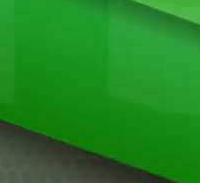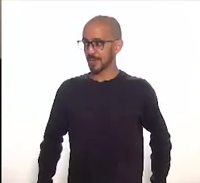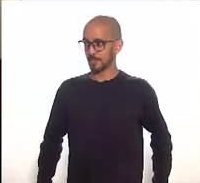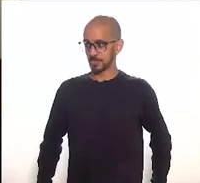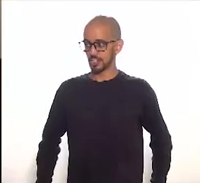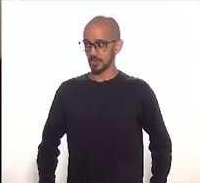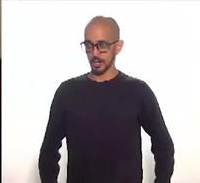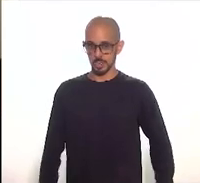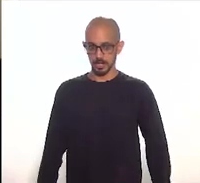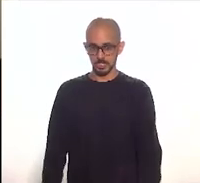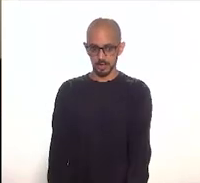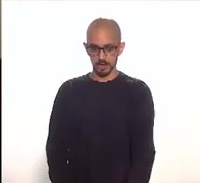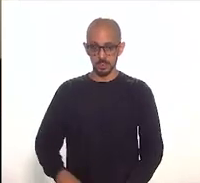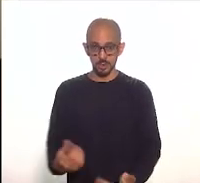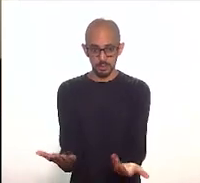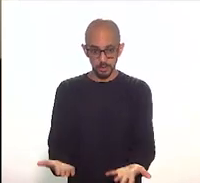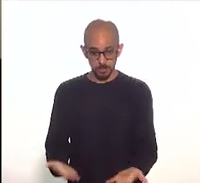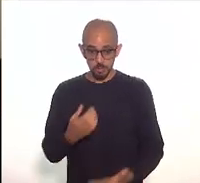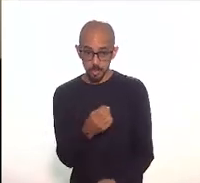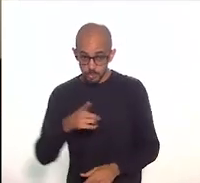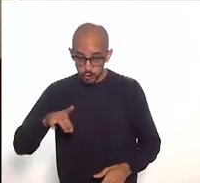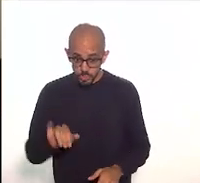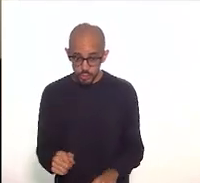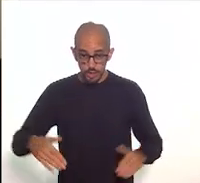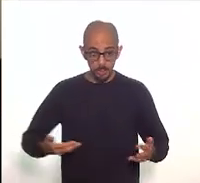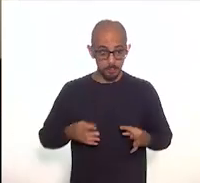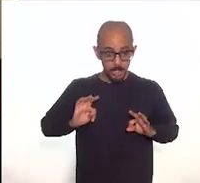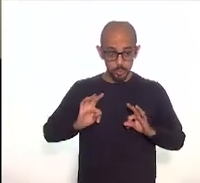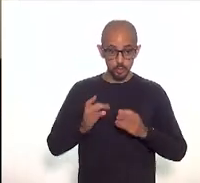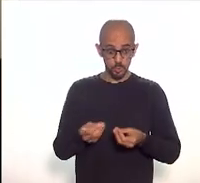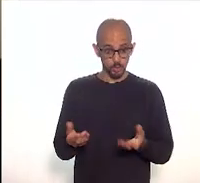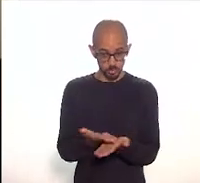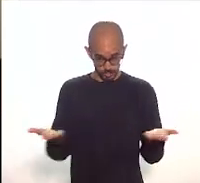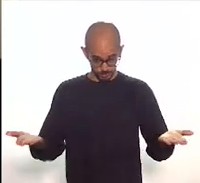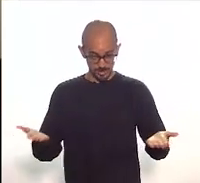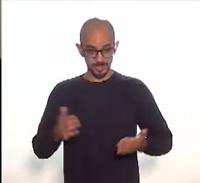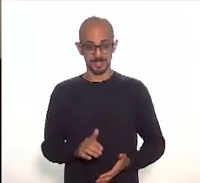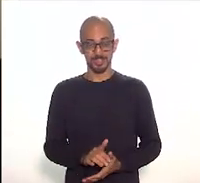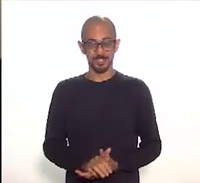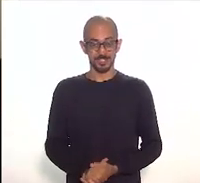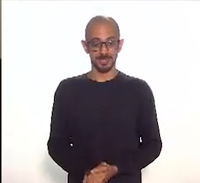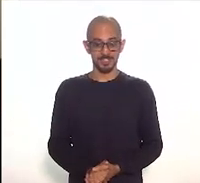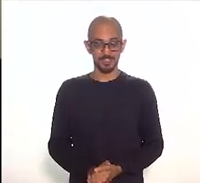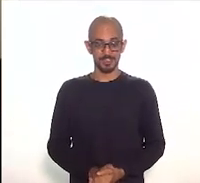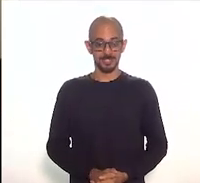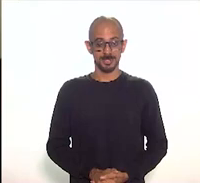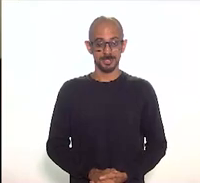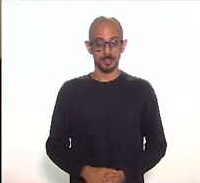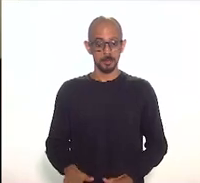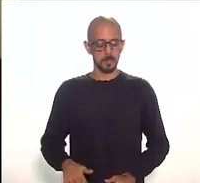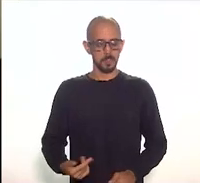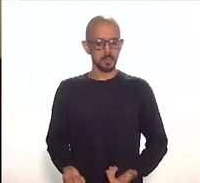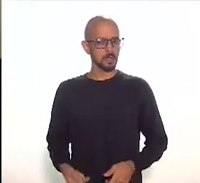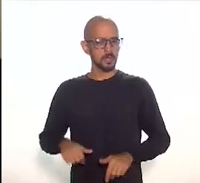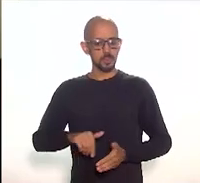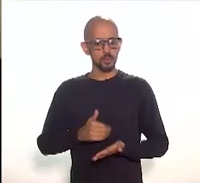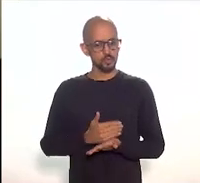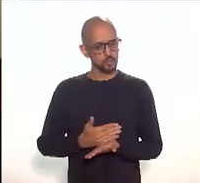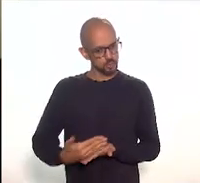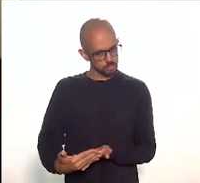Bom dia para todas e para todos. Nos termos